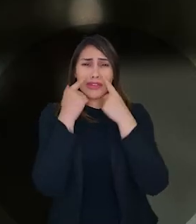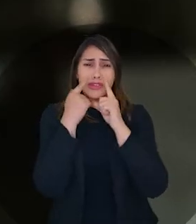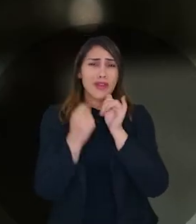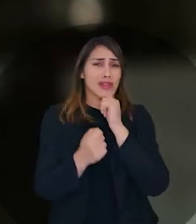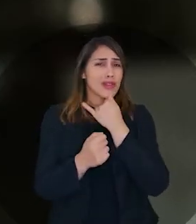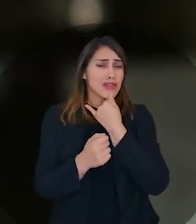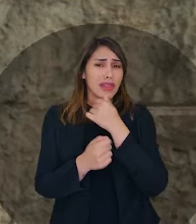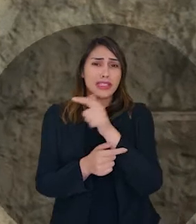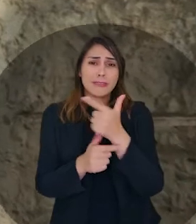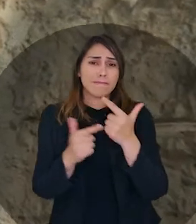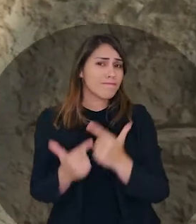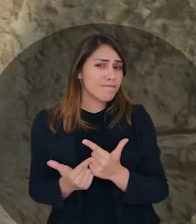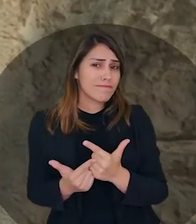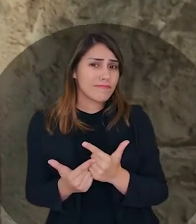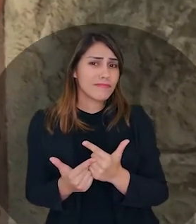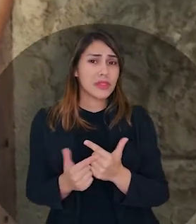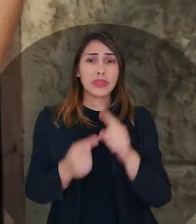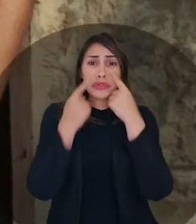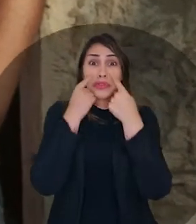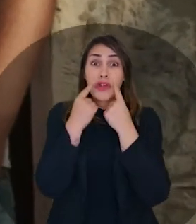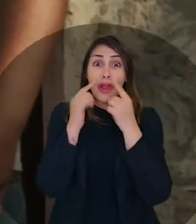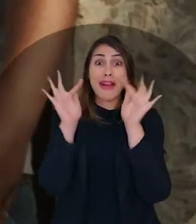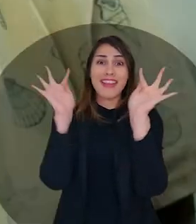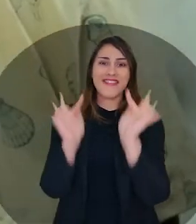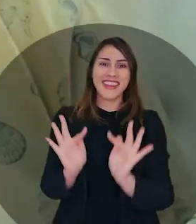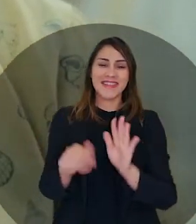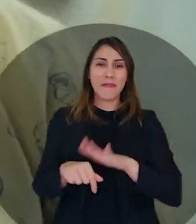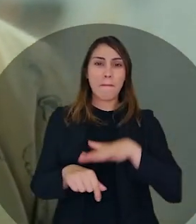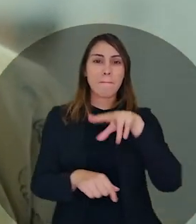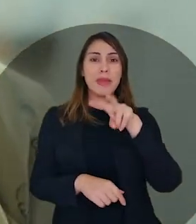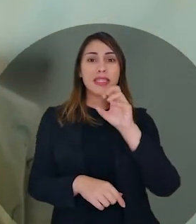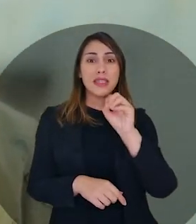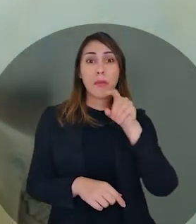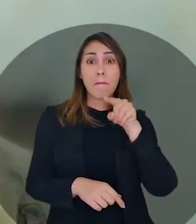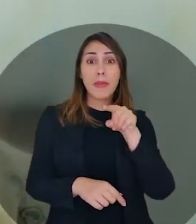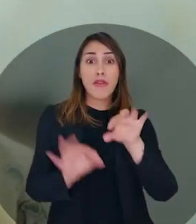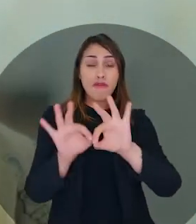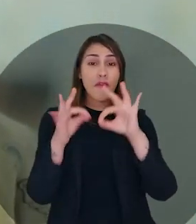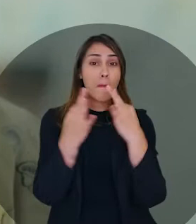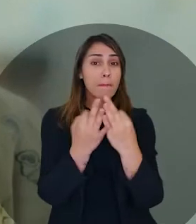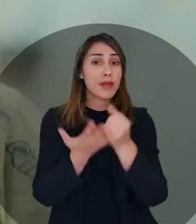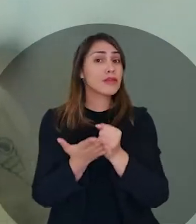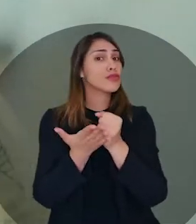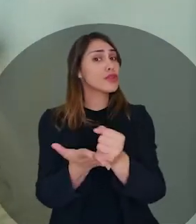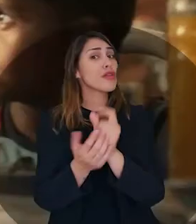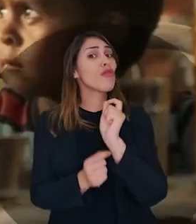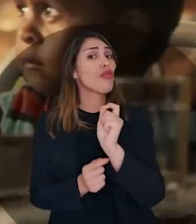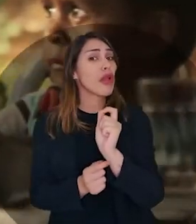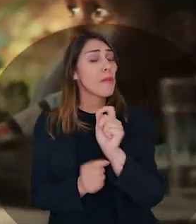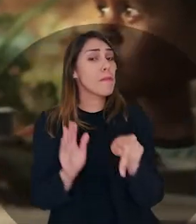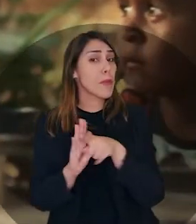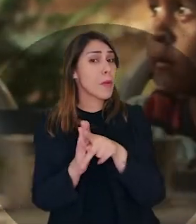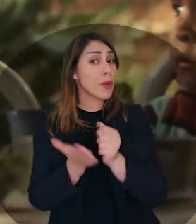choro é de felicidade. Mais de 100 mil famílias já foram atendidas pelo auxílio emergencial do governo de Mato Grosso. E mais de